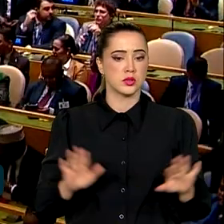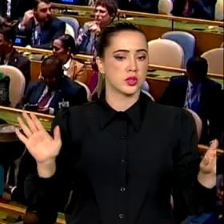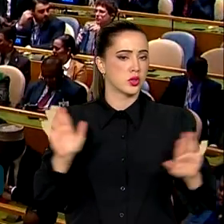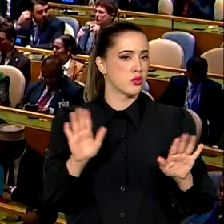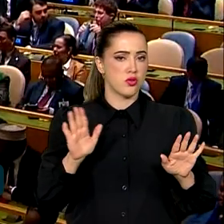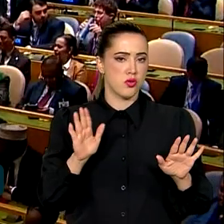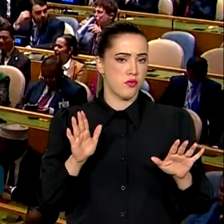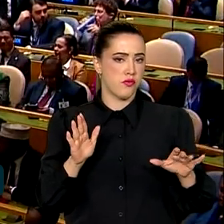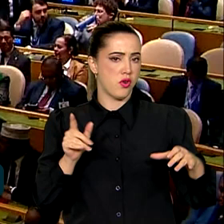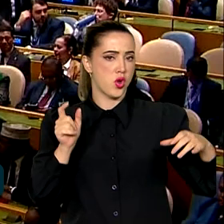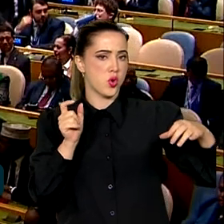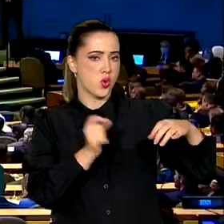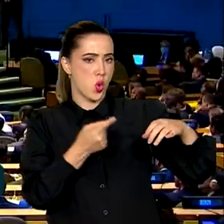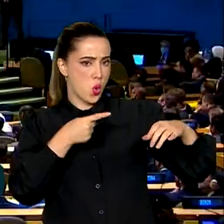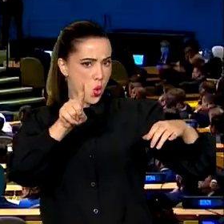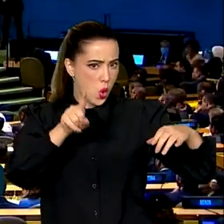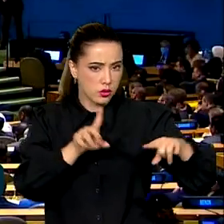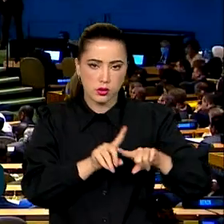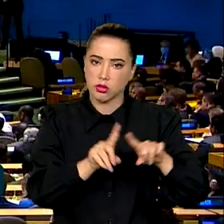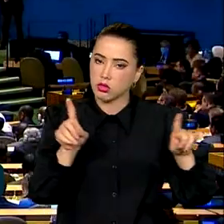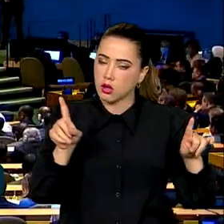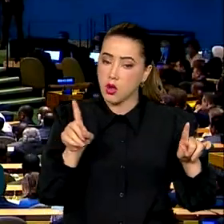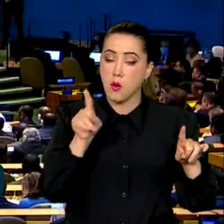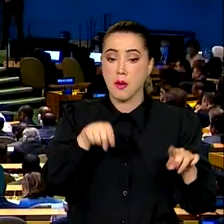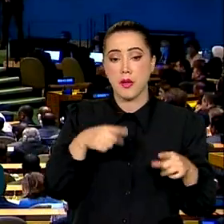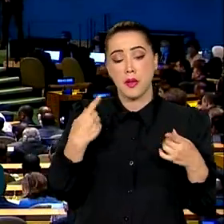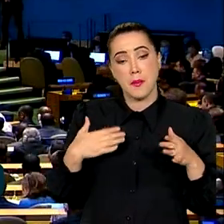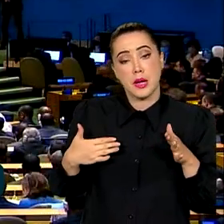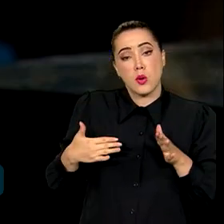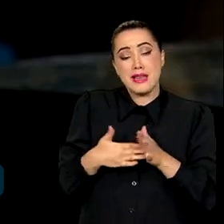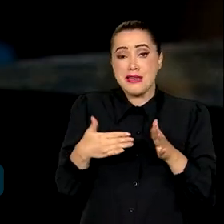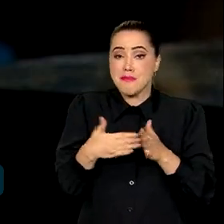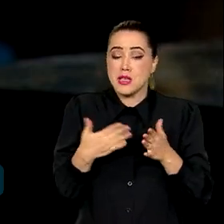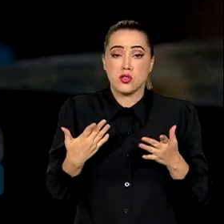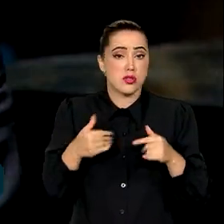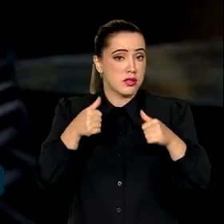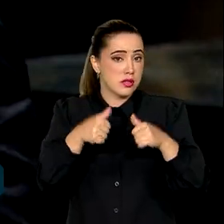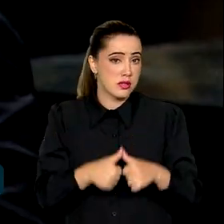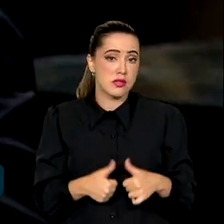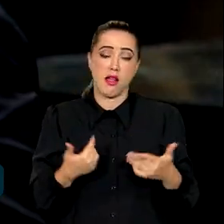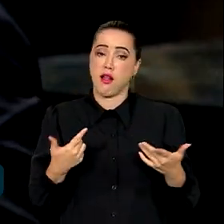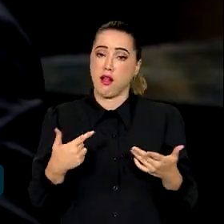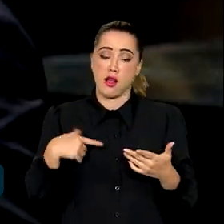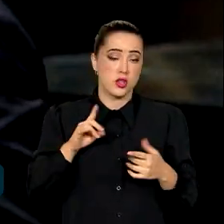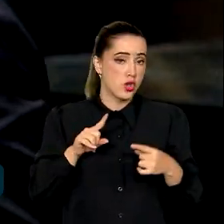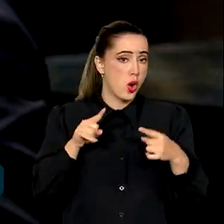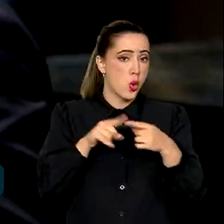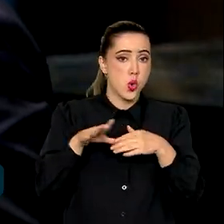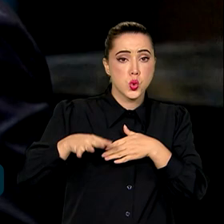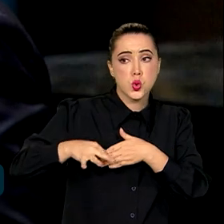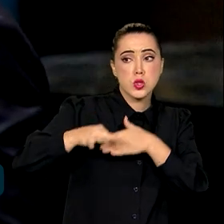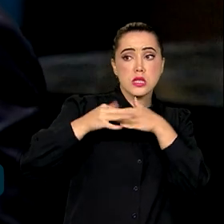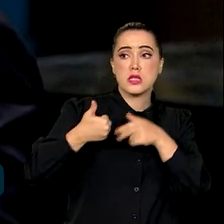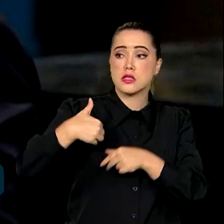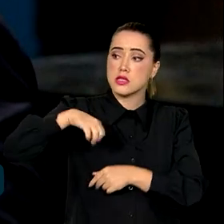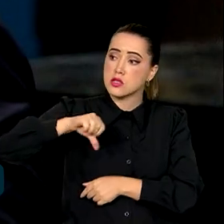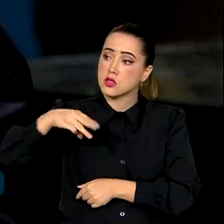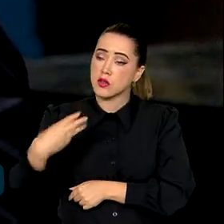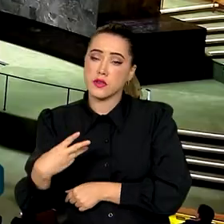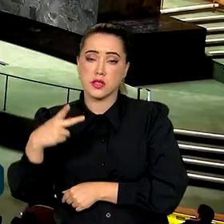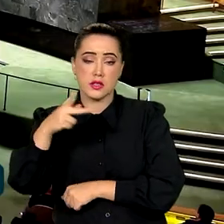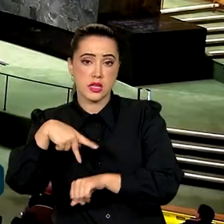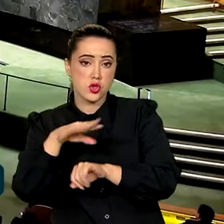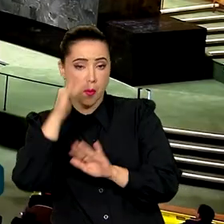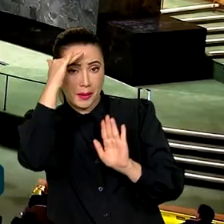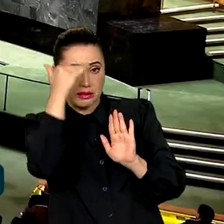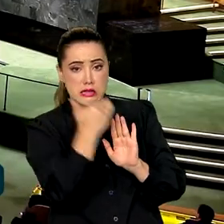contra. É que o limite da ONU é o equivalente à disposição dos líderes de seus 193 países de cumprirem as regras do jogo.